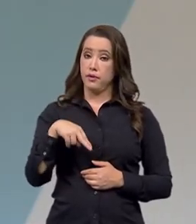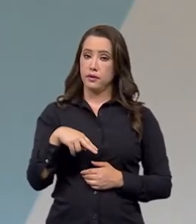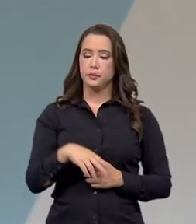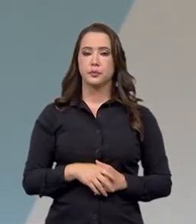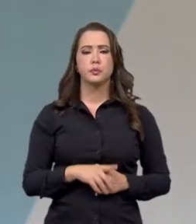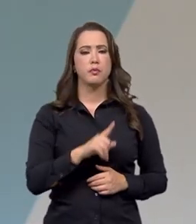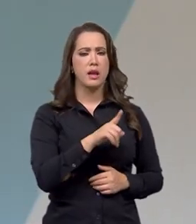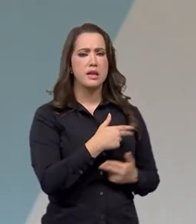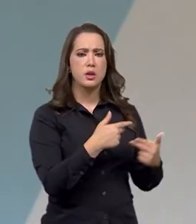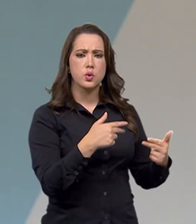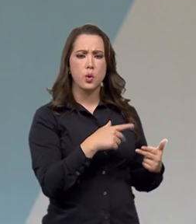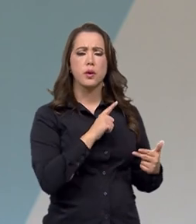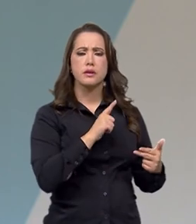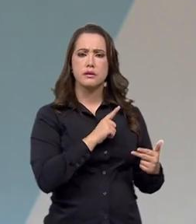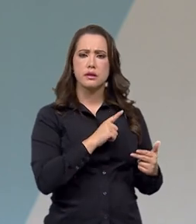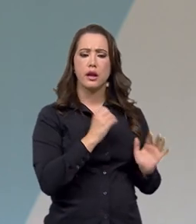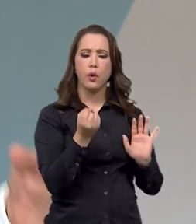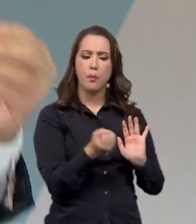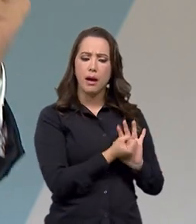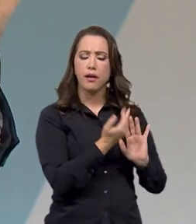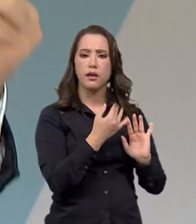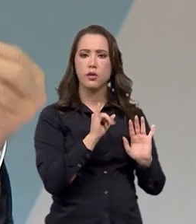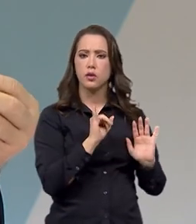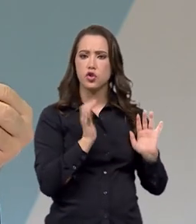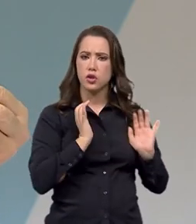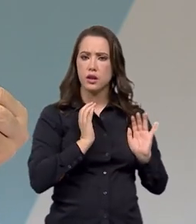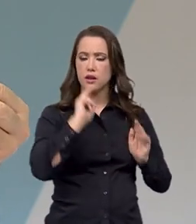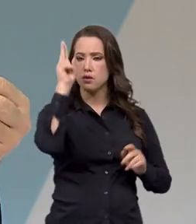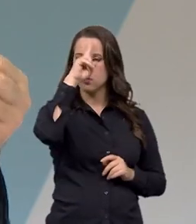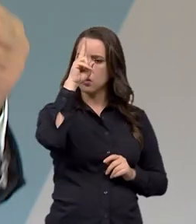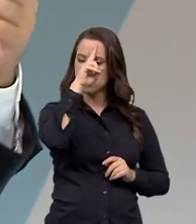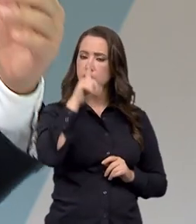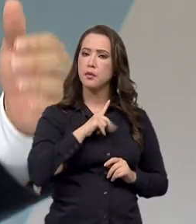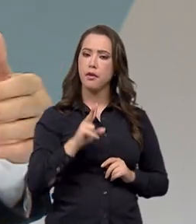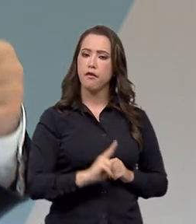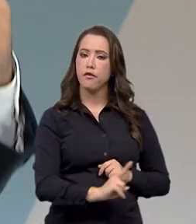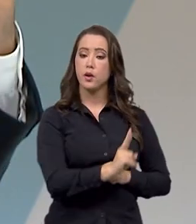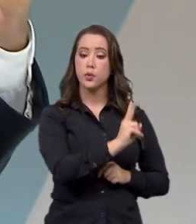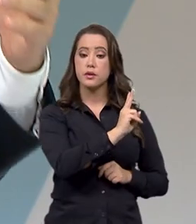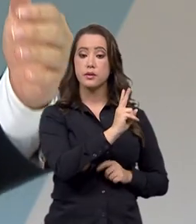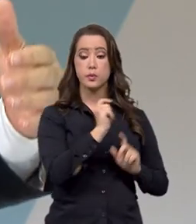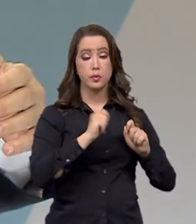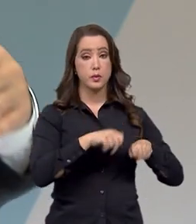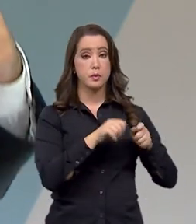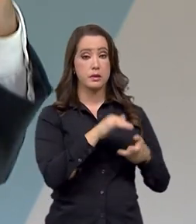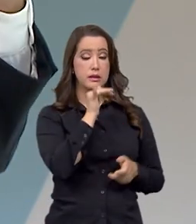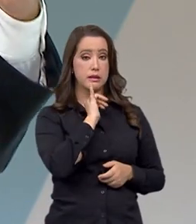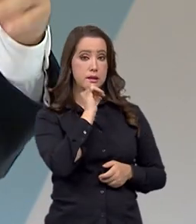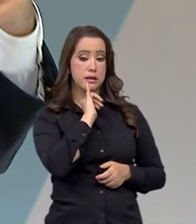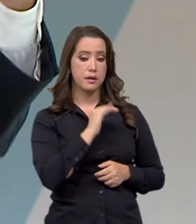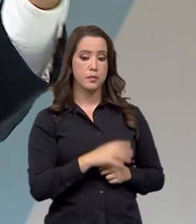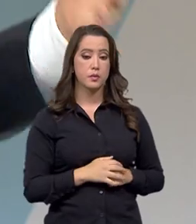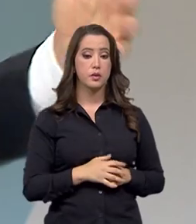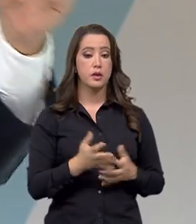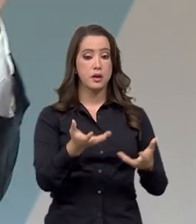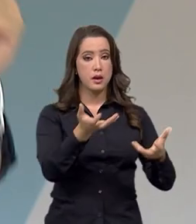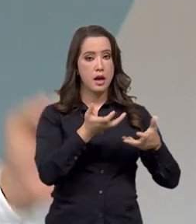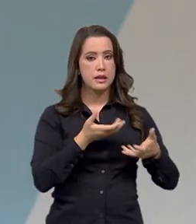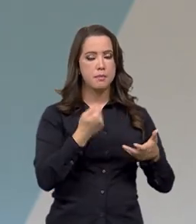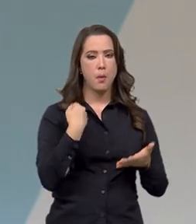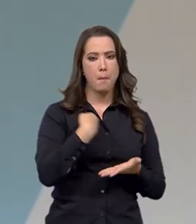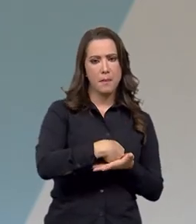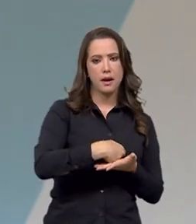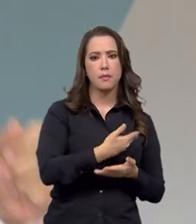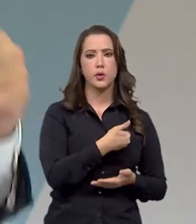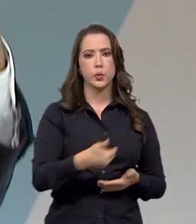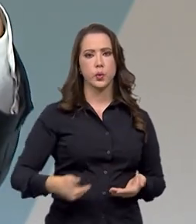registro pelo IPHAN, eles também ganham uma valorização que permite a eles, por exemplo, receber um patrocínio